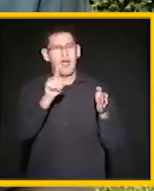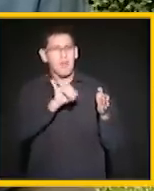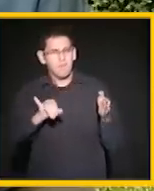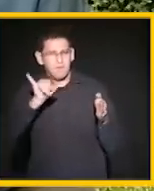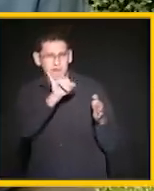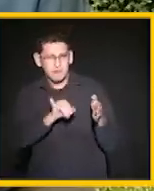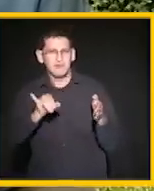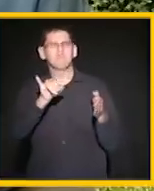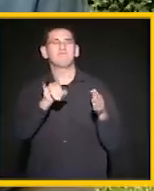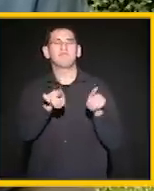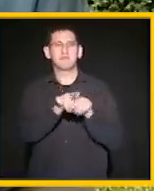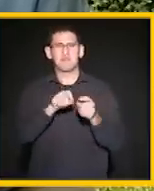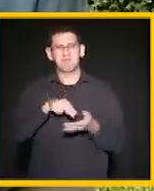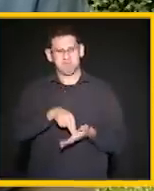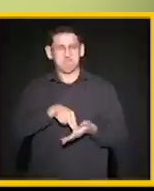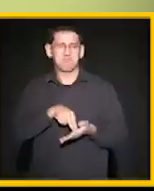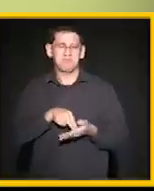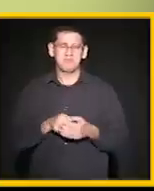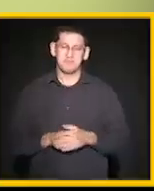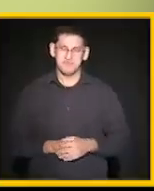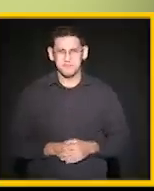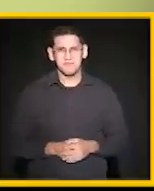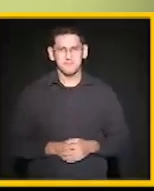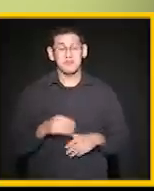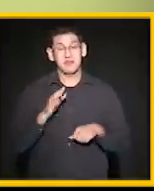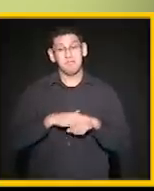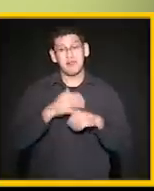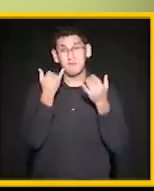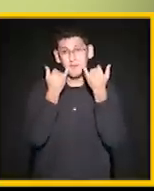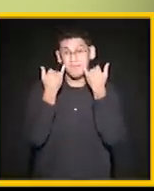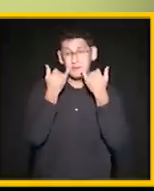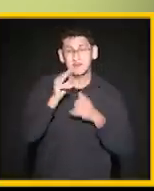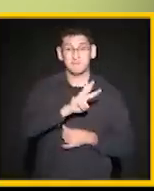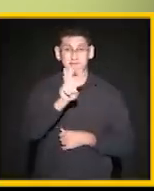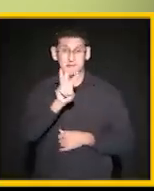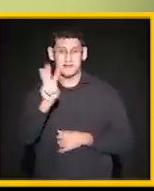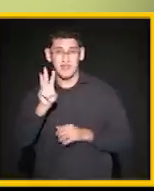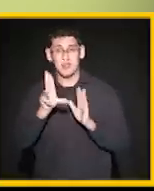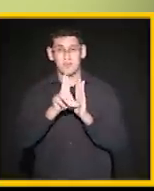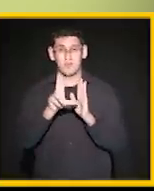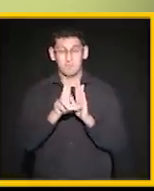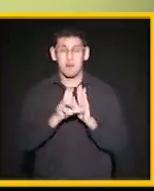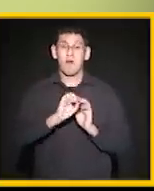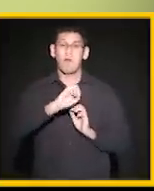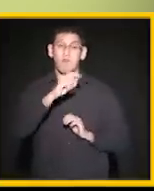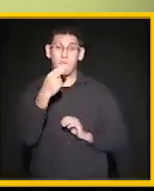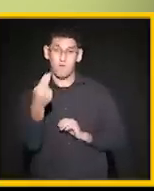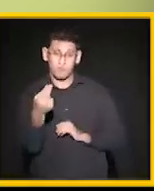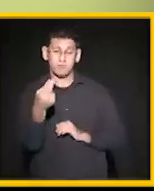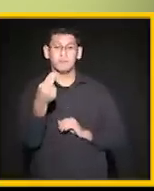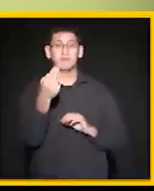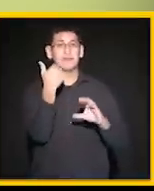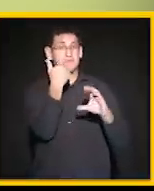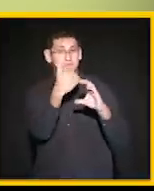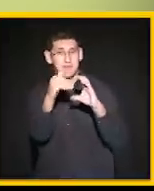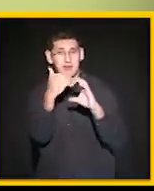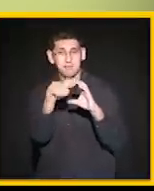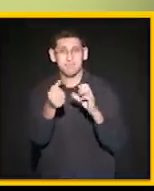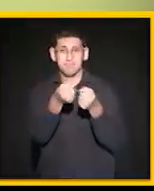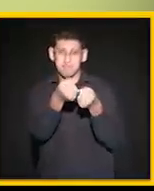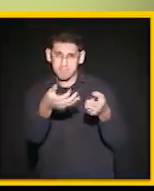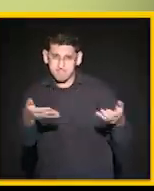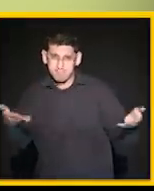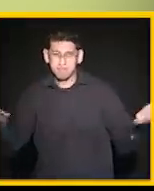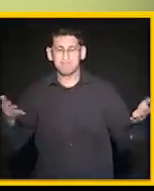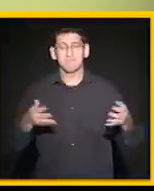de afirmação e de consolidação. Mais informações no site da Ubra, pelo e-mail acessibilidade.ubra